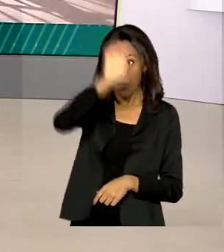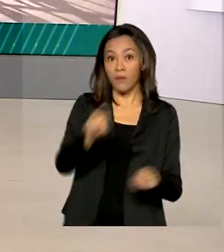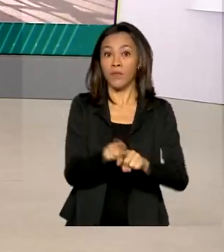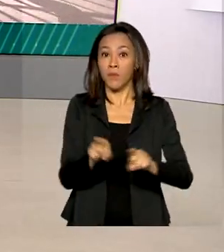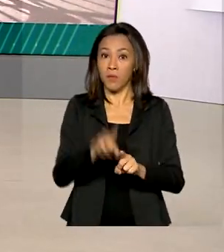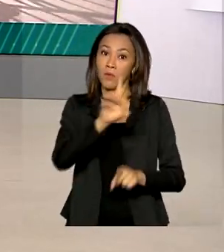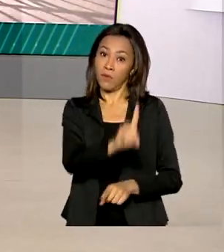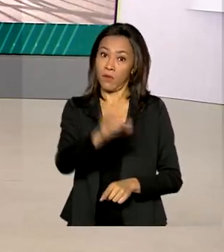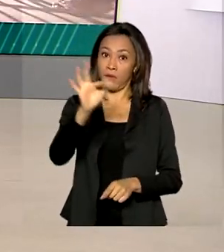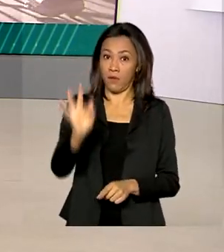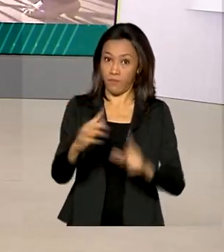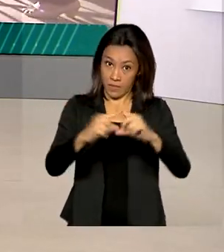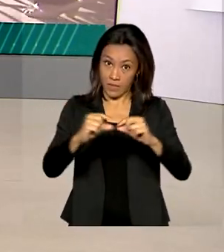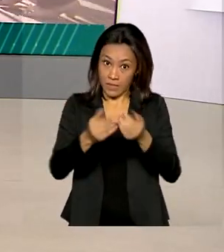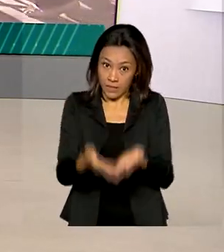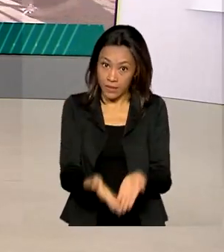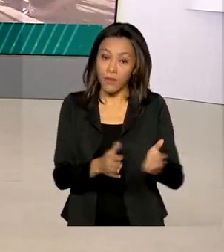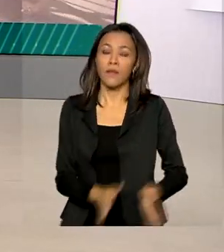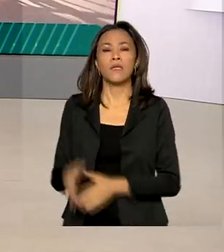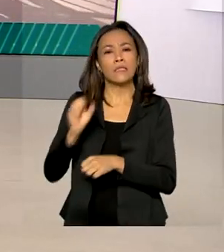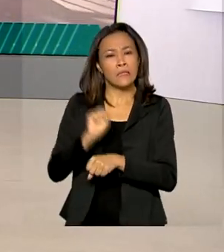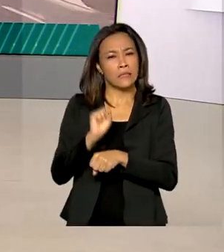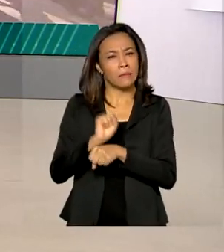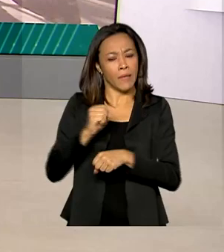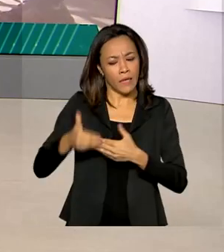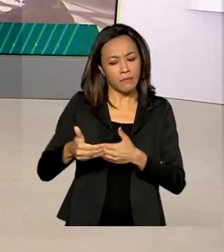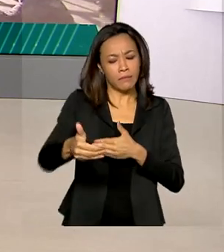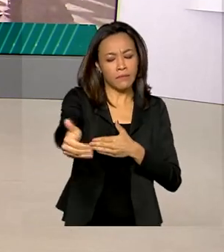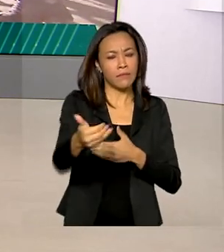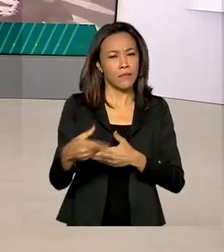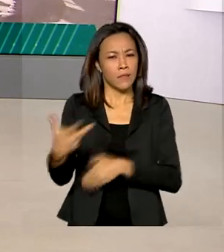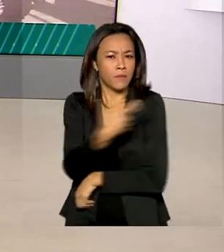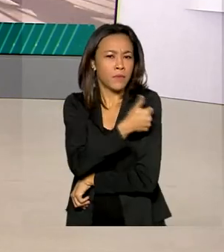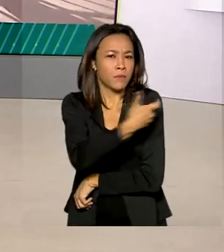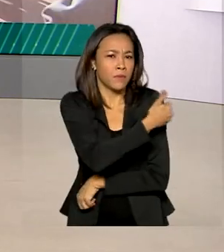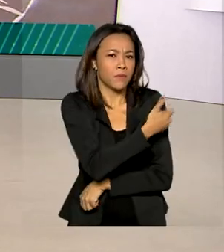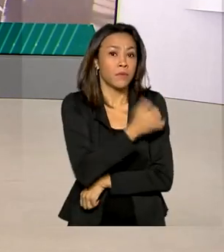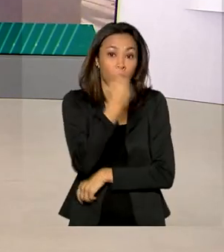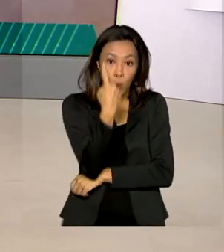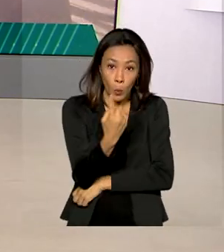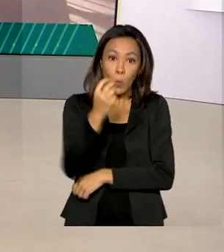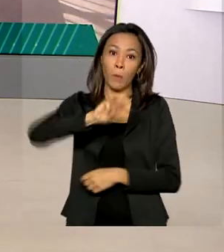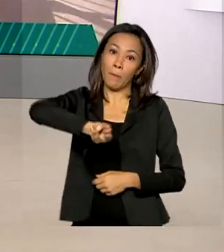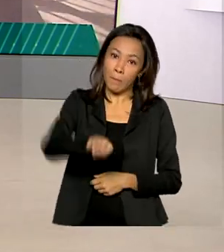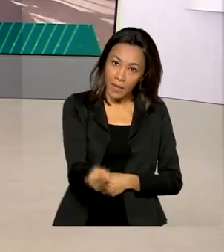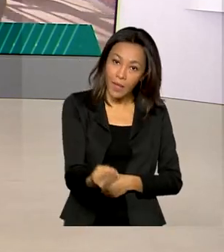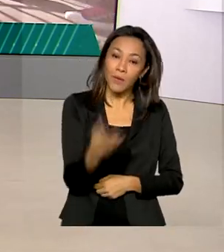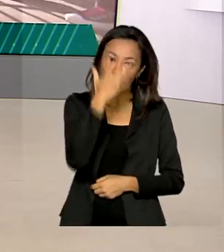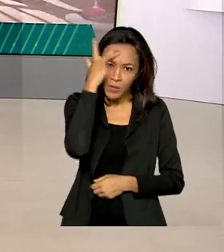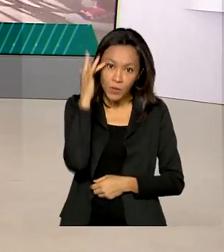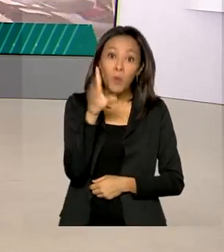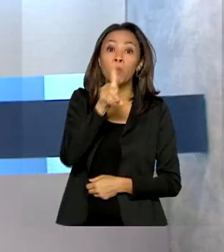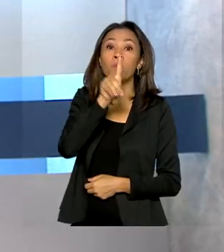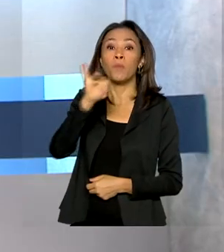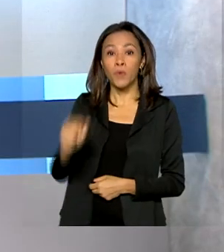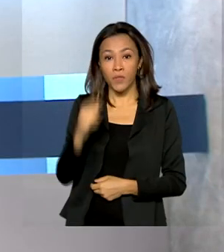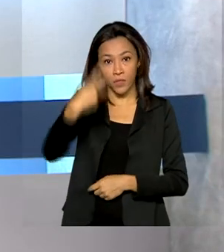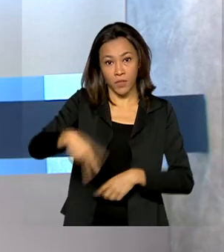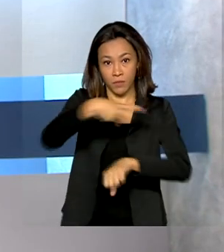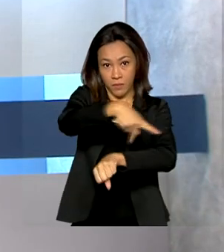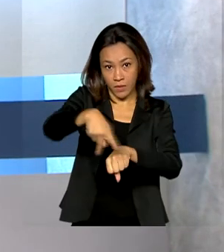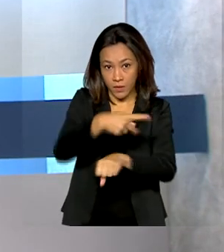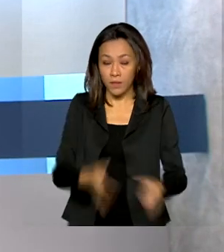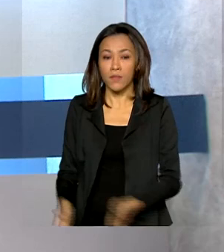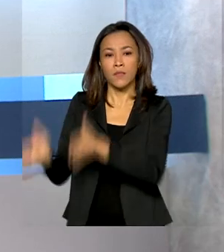Já nos próximos dias, o governo espera atingir a meta de imunizar um milhão de pessoas por dia no país. E a